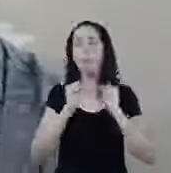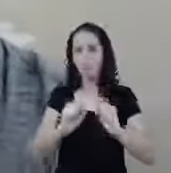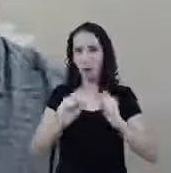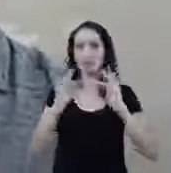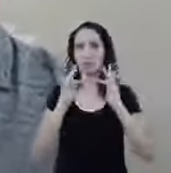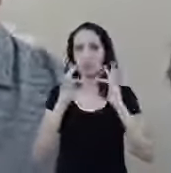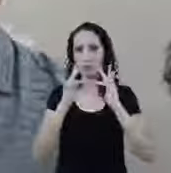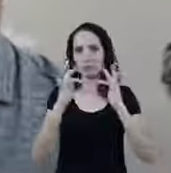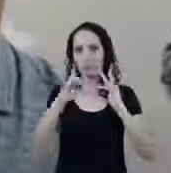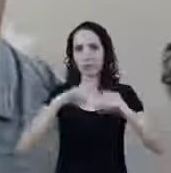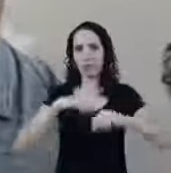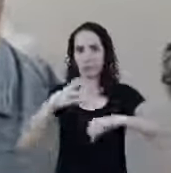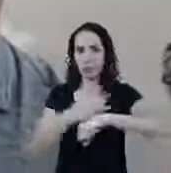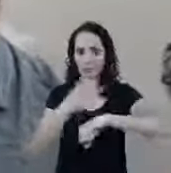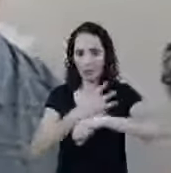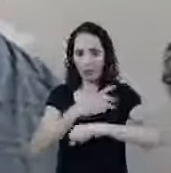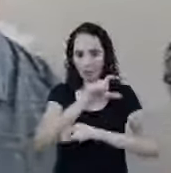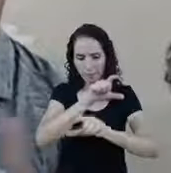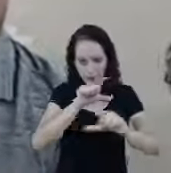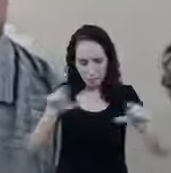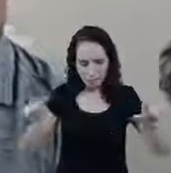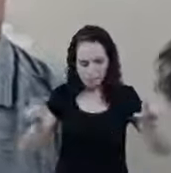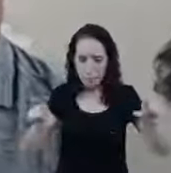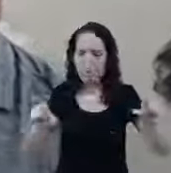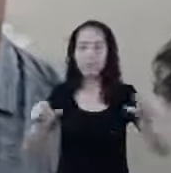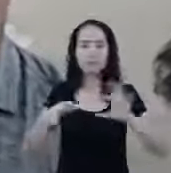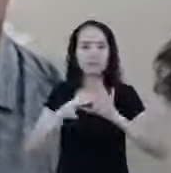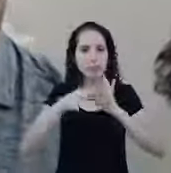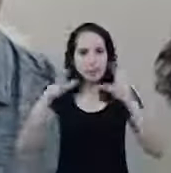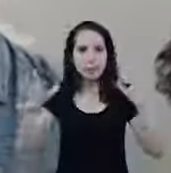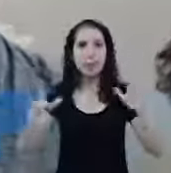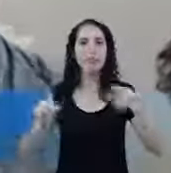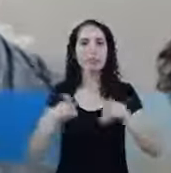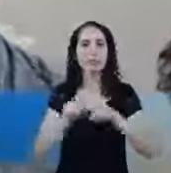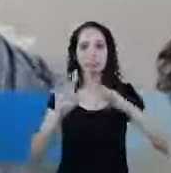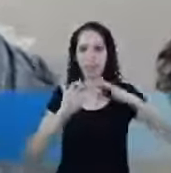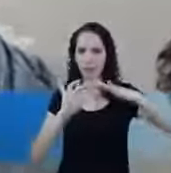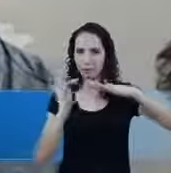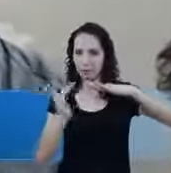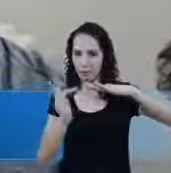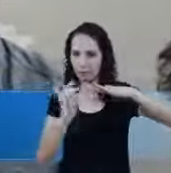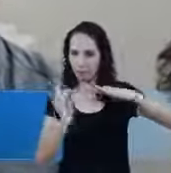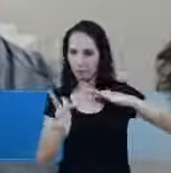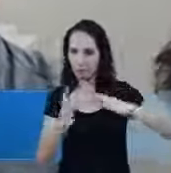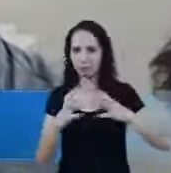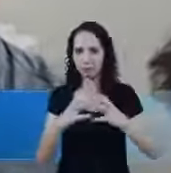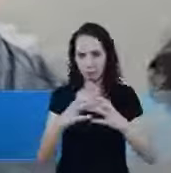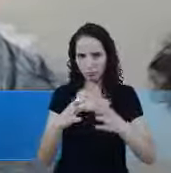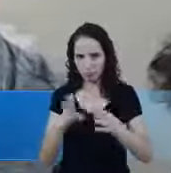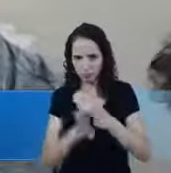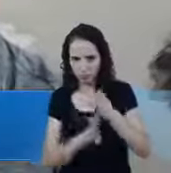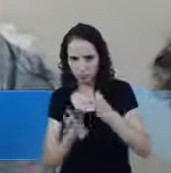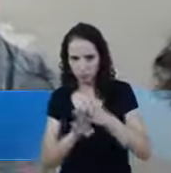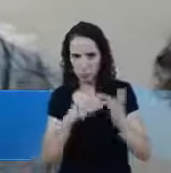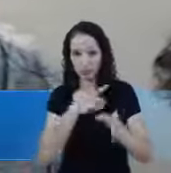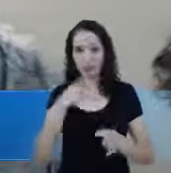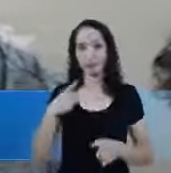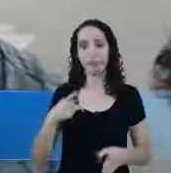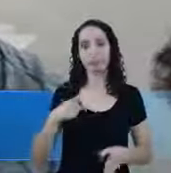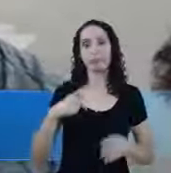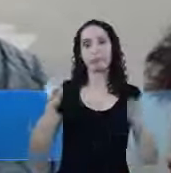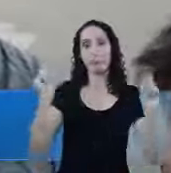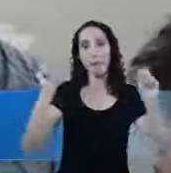Temos um WhatsApp Disponível para você As nossas redes sociais Do Conselho de Pastores Estará habilitado A